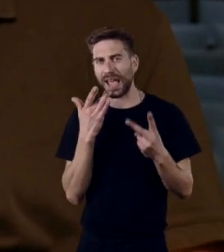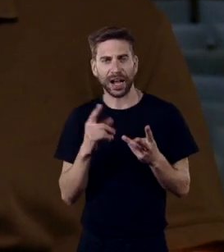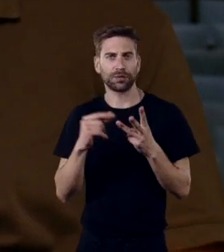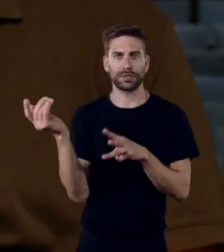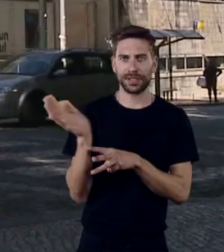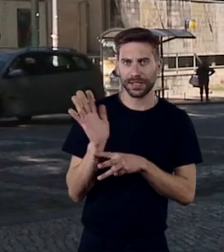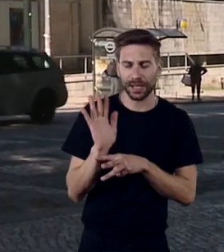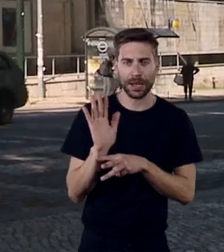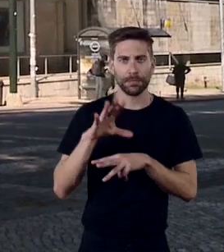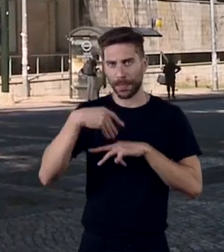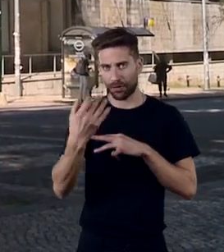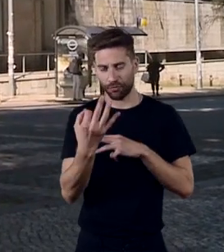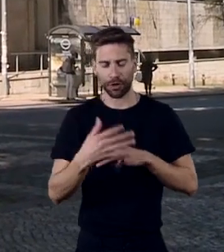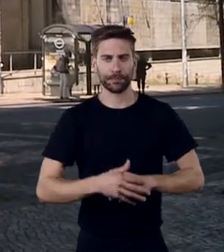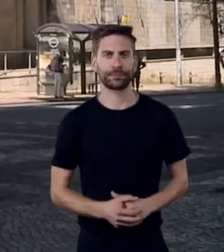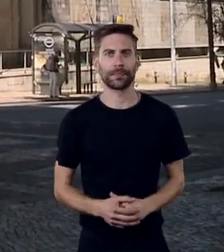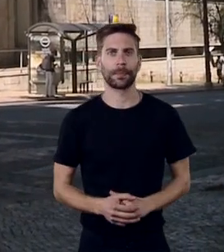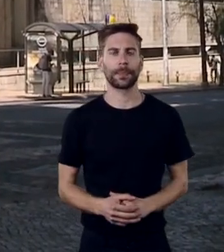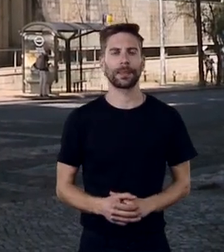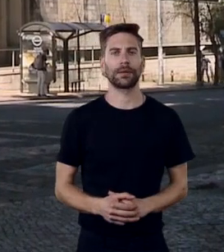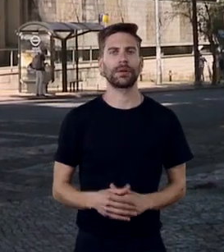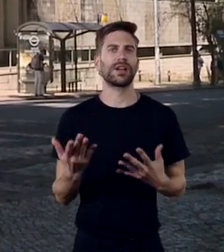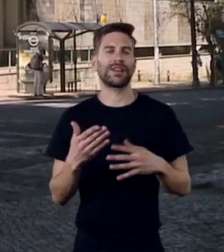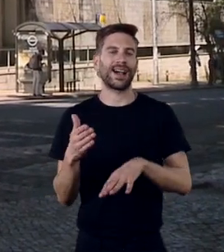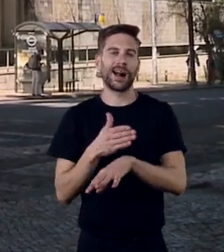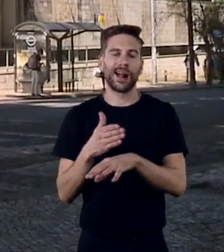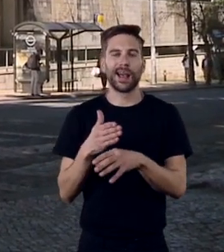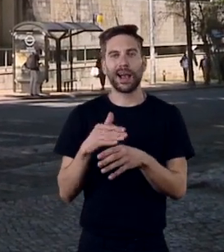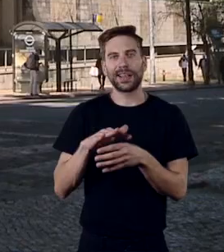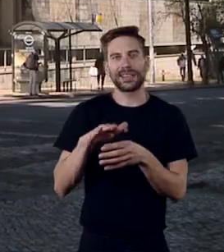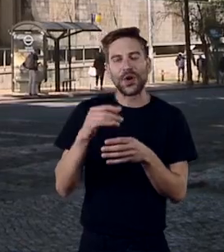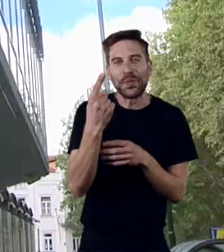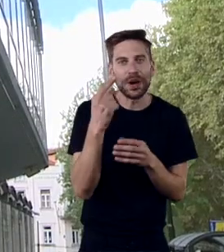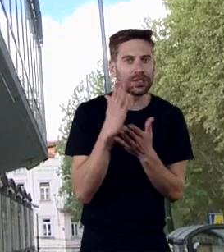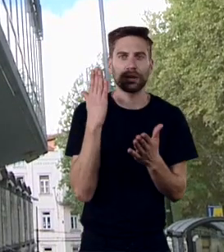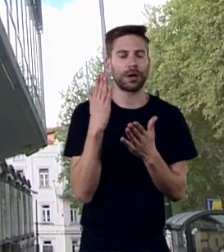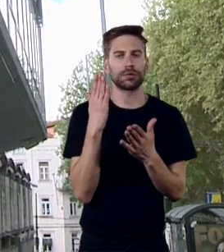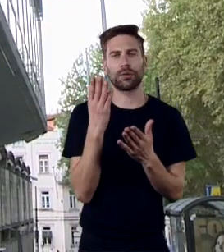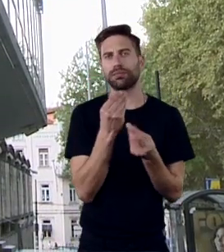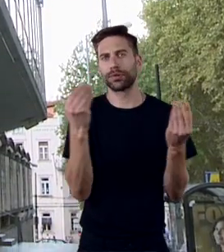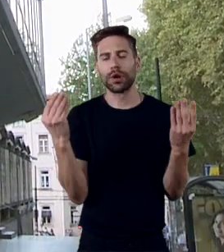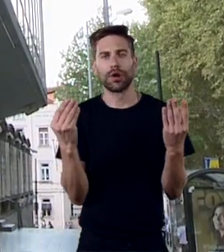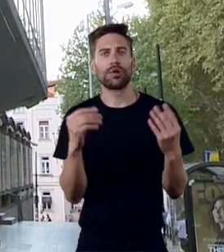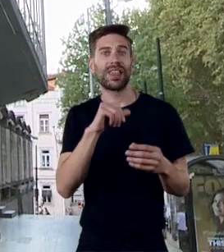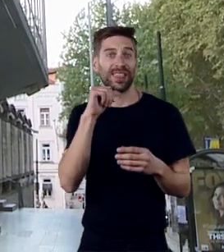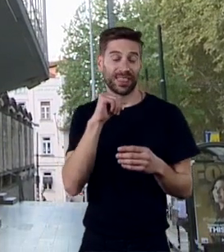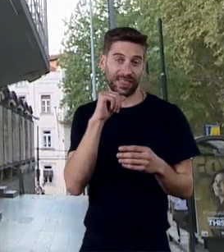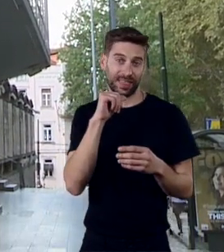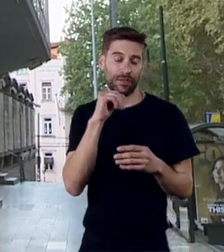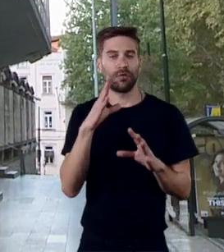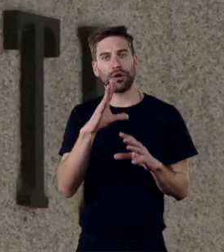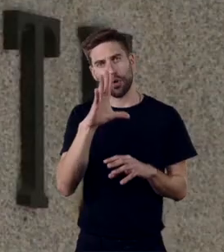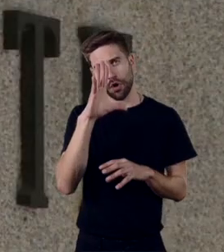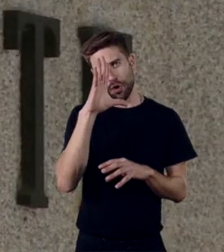o cinema depois. Não há um único momento, há muitos momentos, porque estamos a falar praticamente de três regimes politico